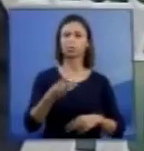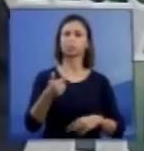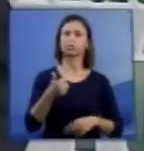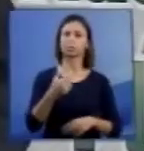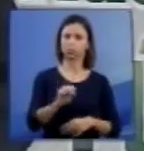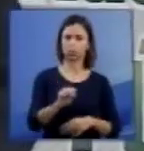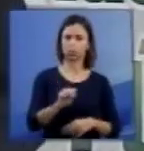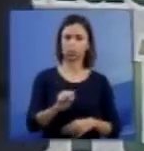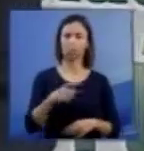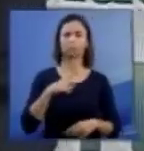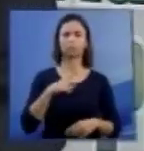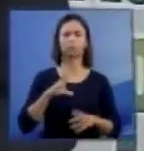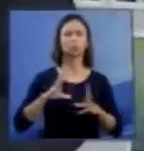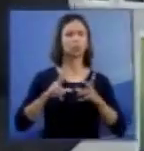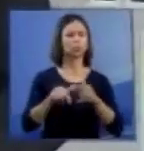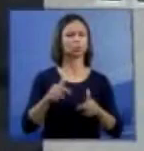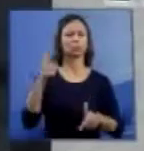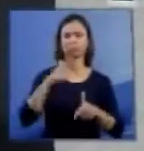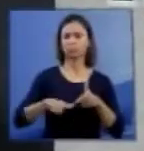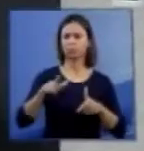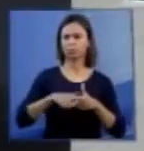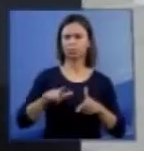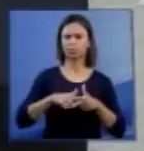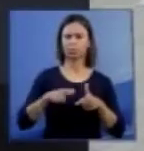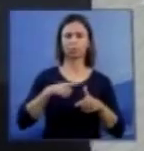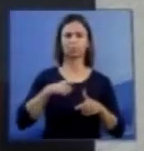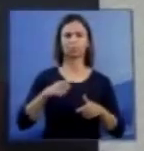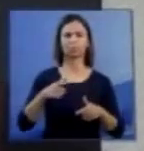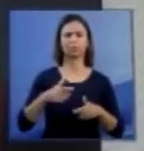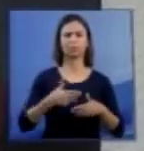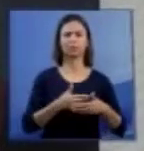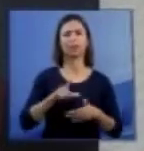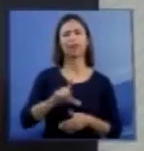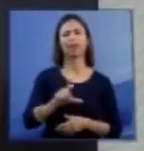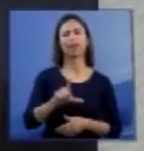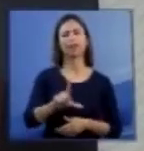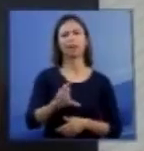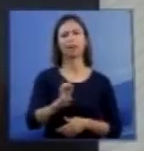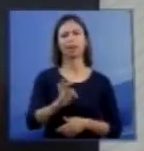congênitas letais listadas como